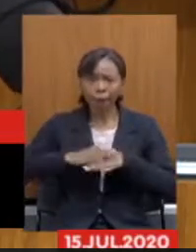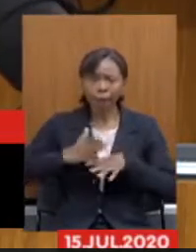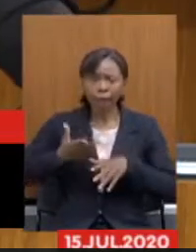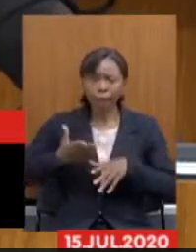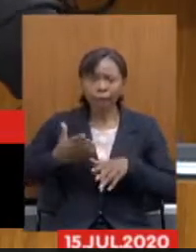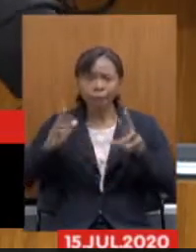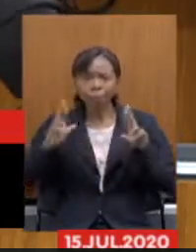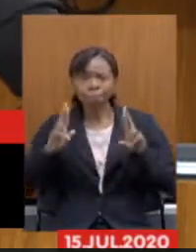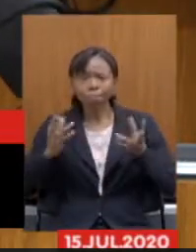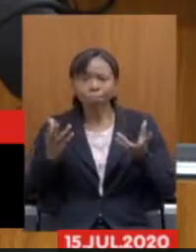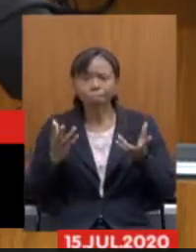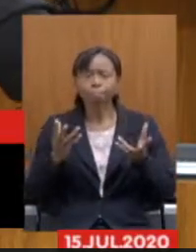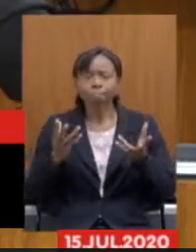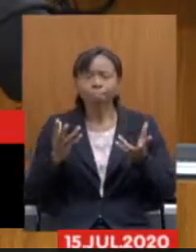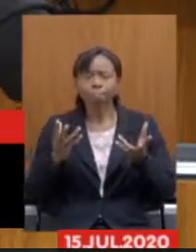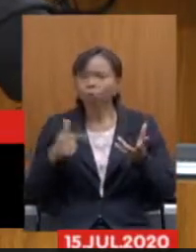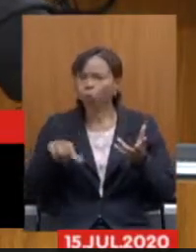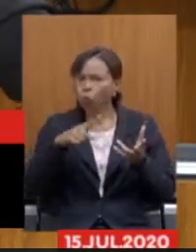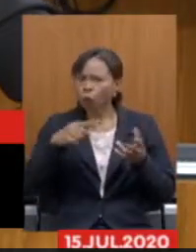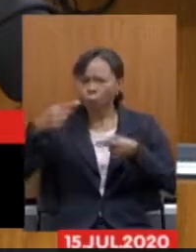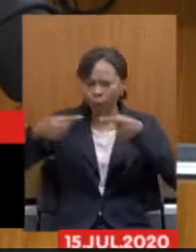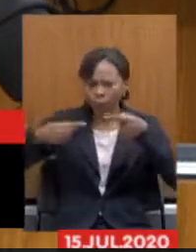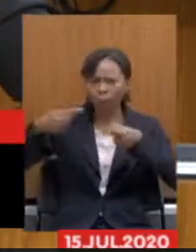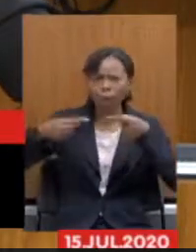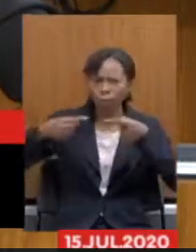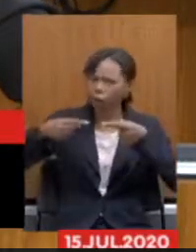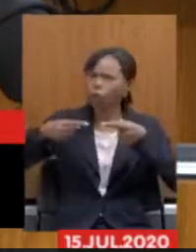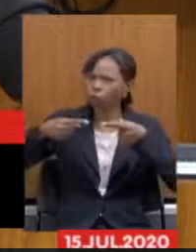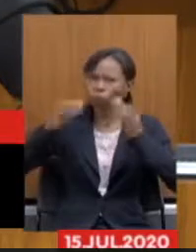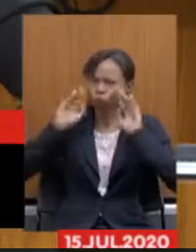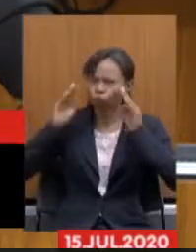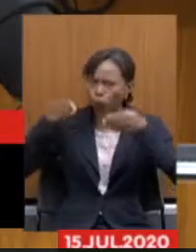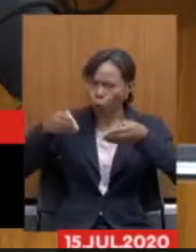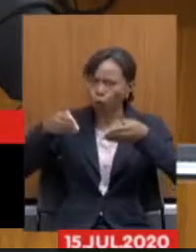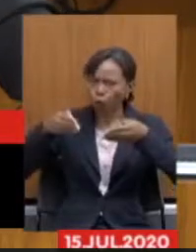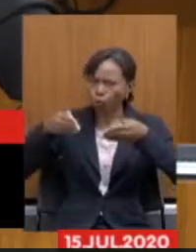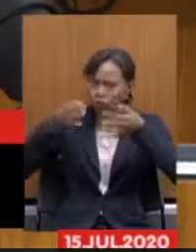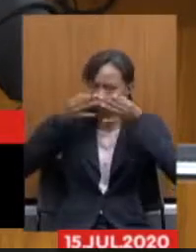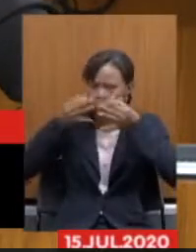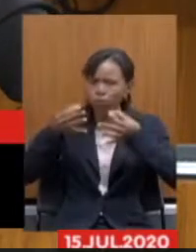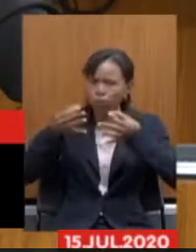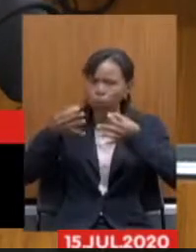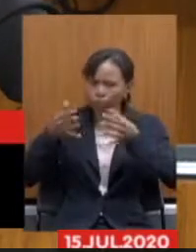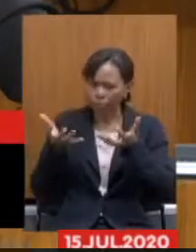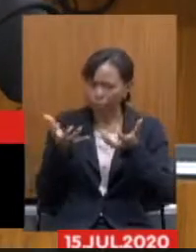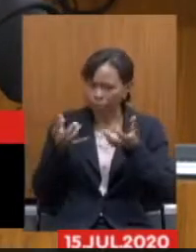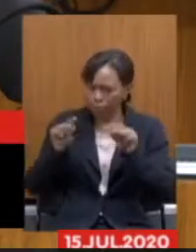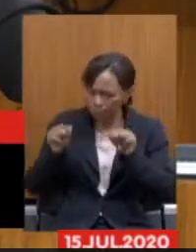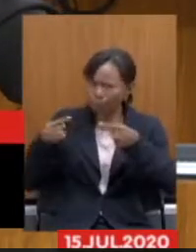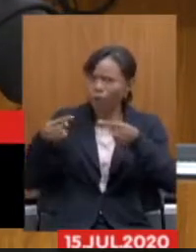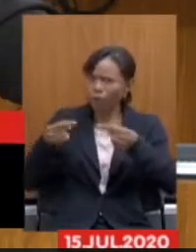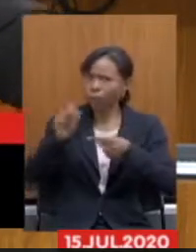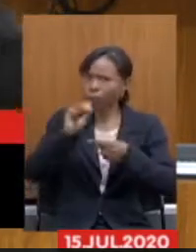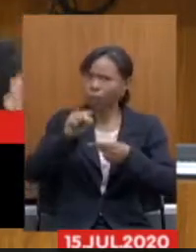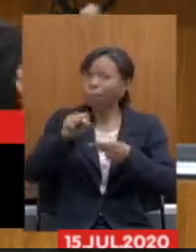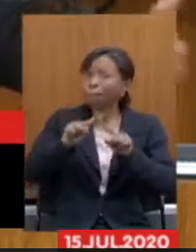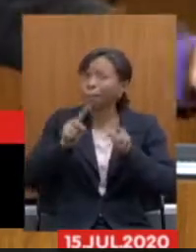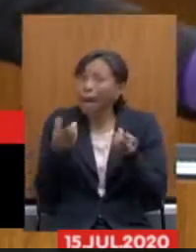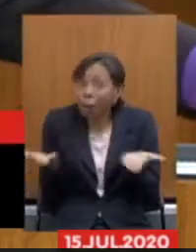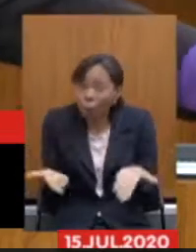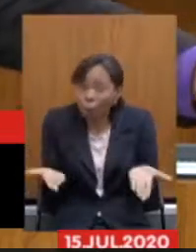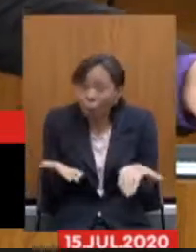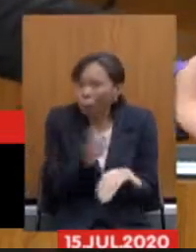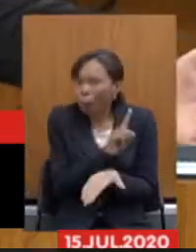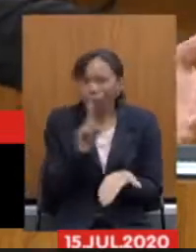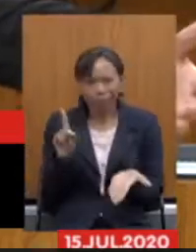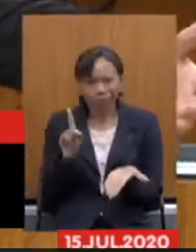Nós achamos, nós não fugimos ao debate, nós queremos enfrentar esse debate, só que não é agora. Esse formulário